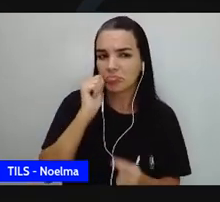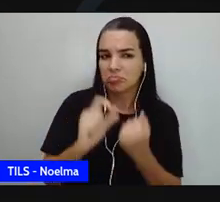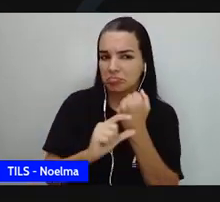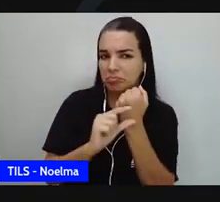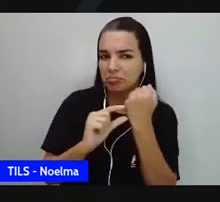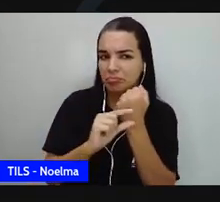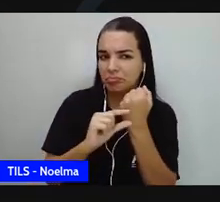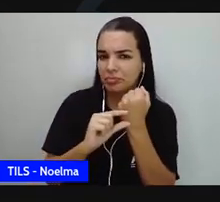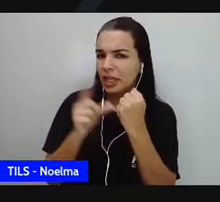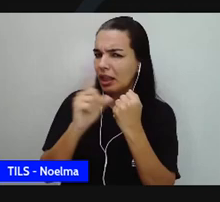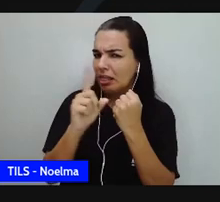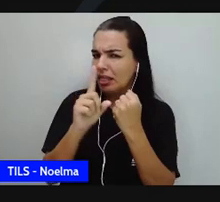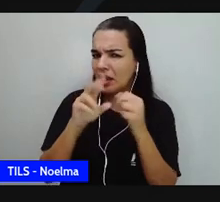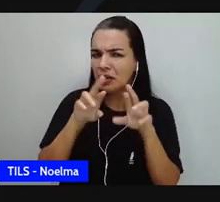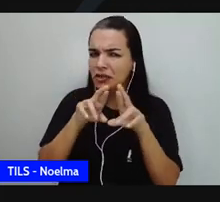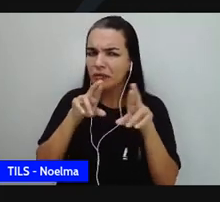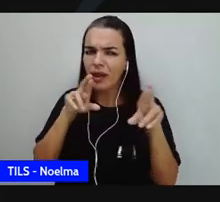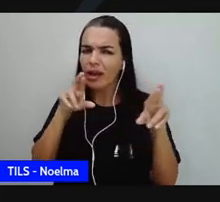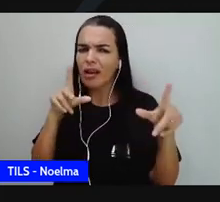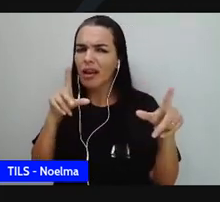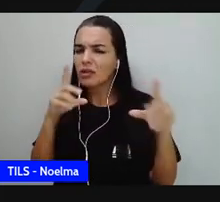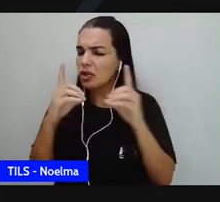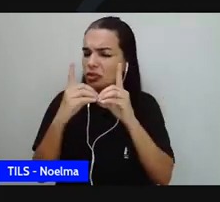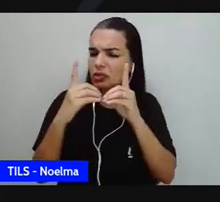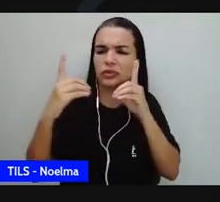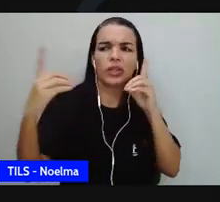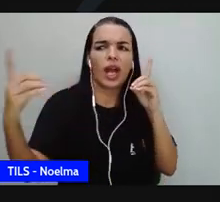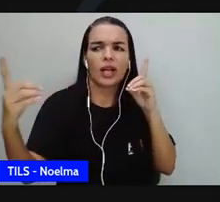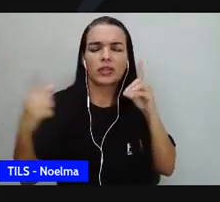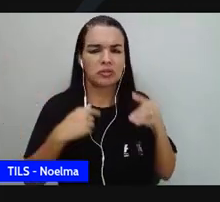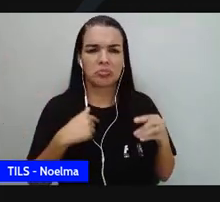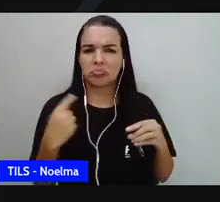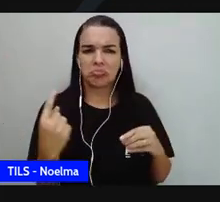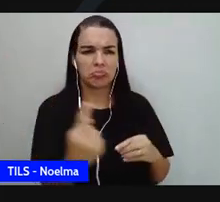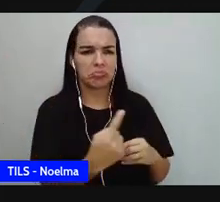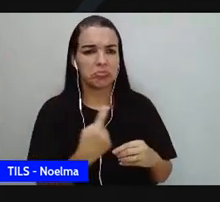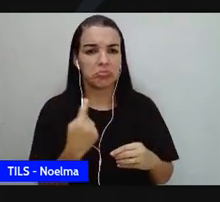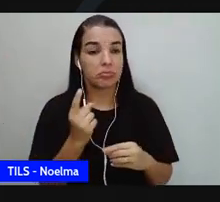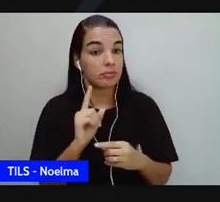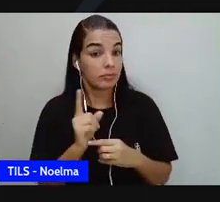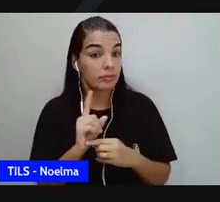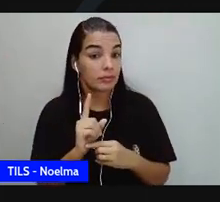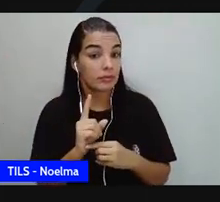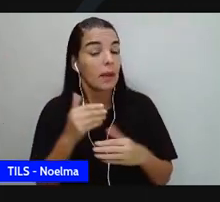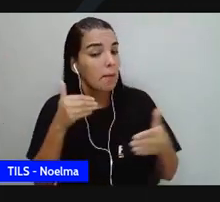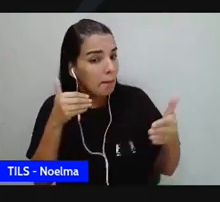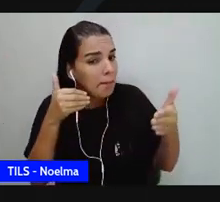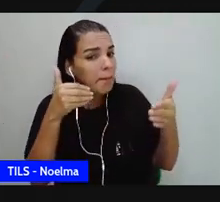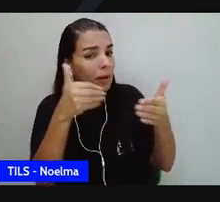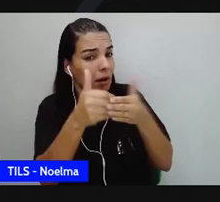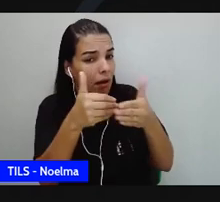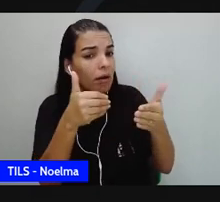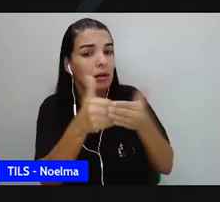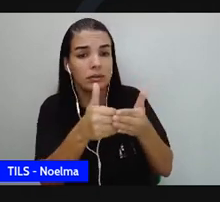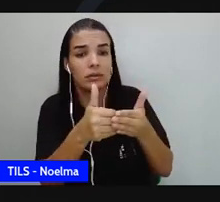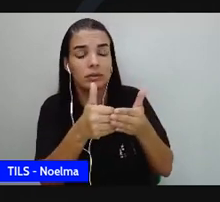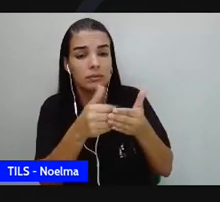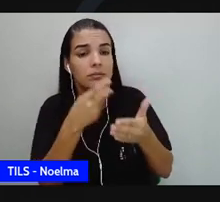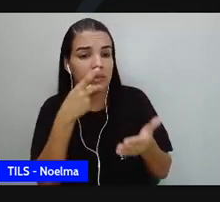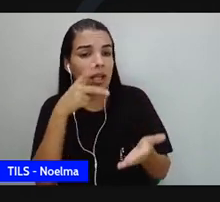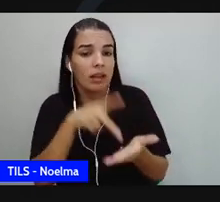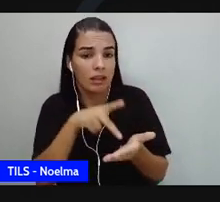distante, é uma história de todos nós, não é? Pelo contrário, a história é muito próxima, não é? Então,